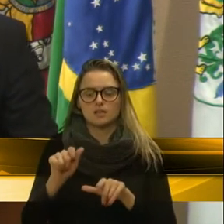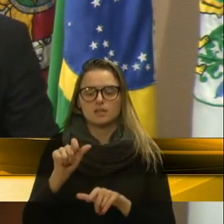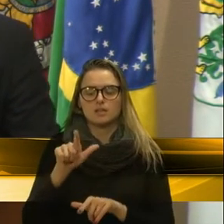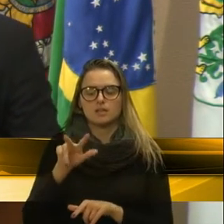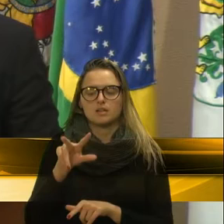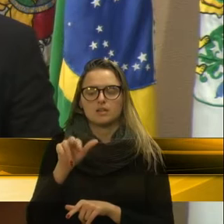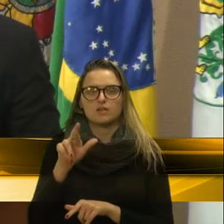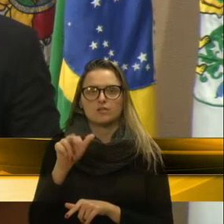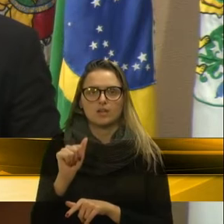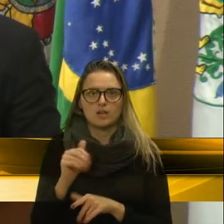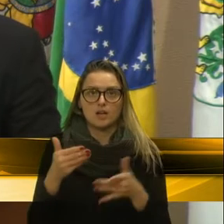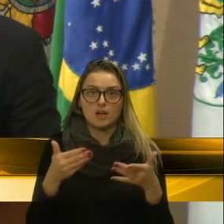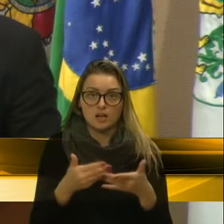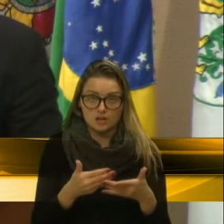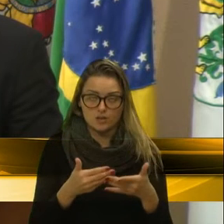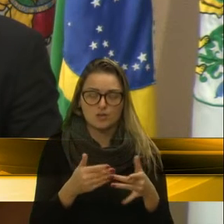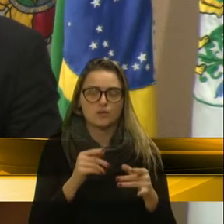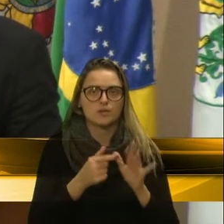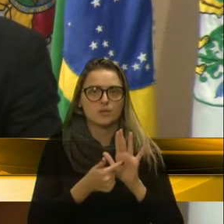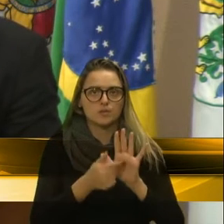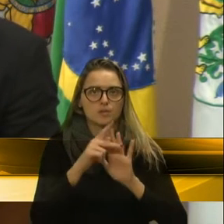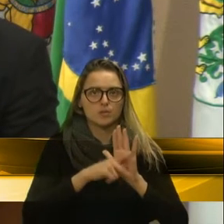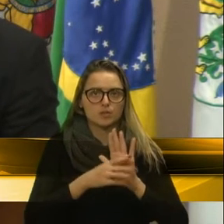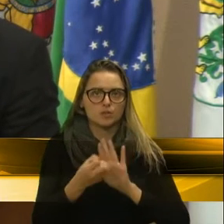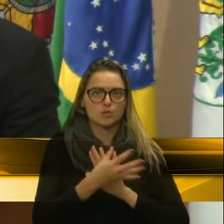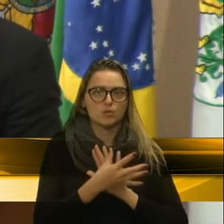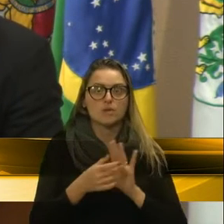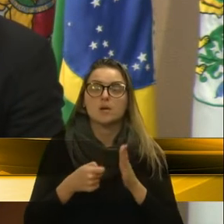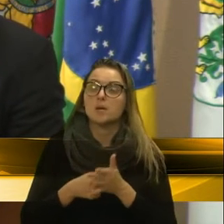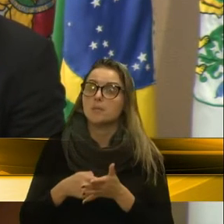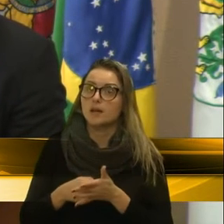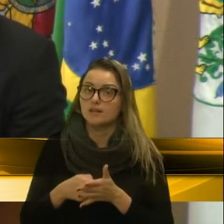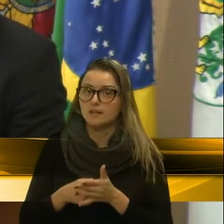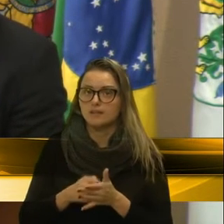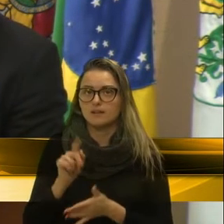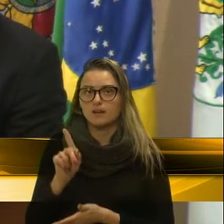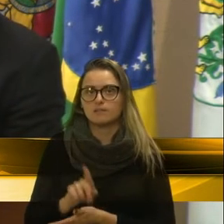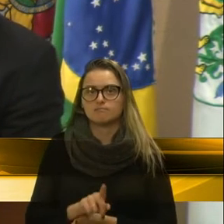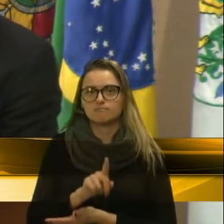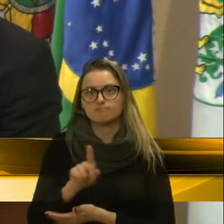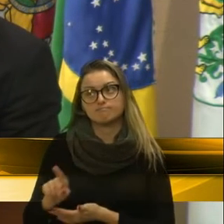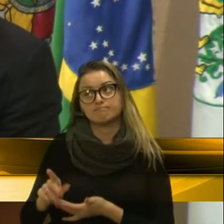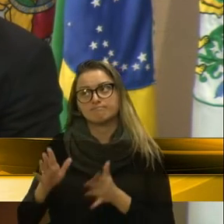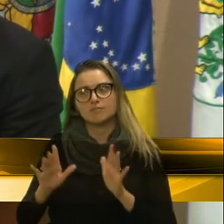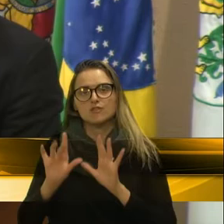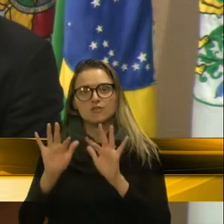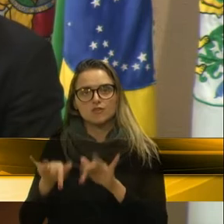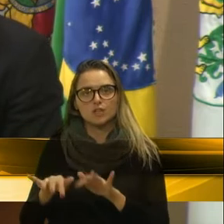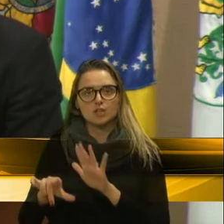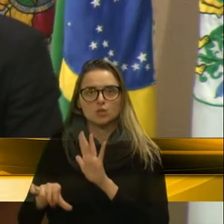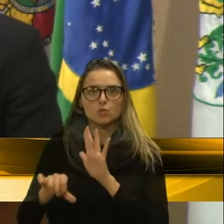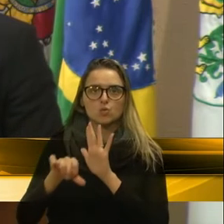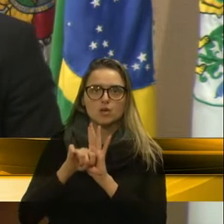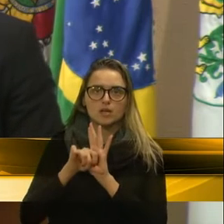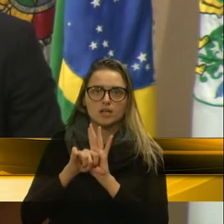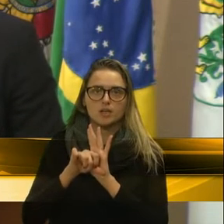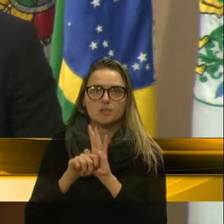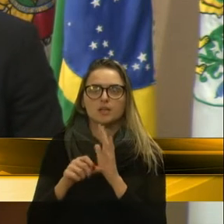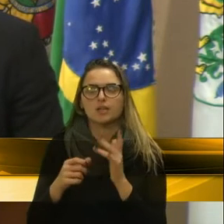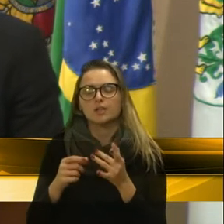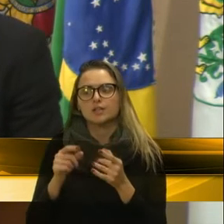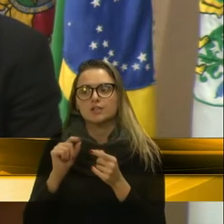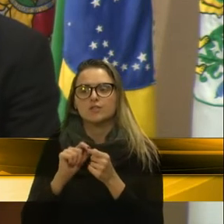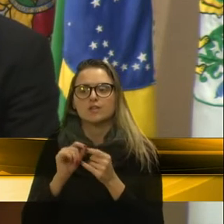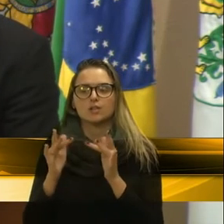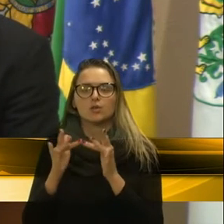esse projeto em relação às financeiras, para tentar coibir esse crime que é essa abordagem contra os